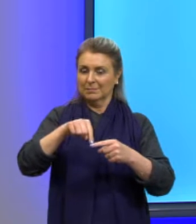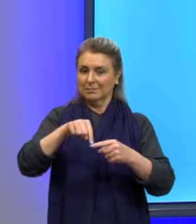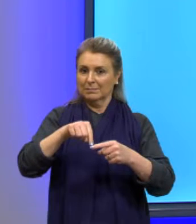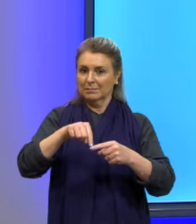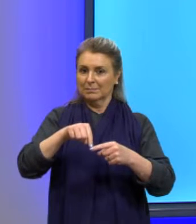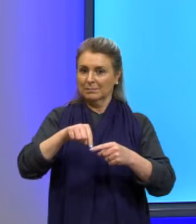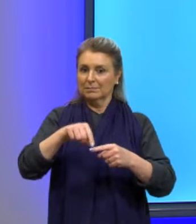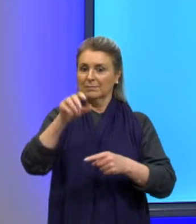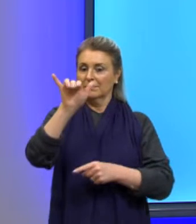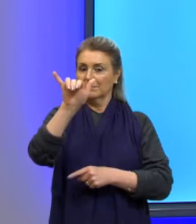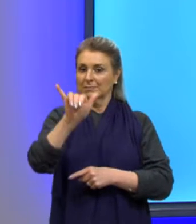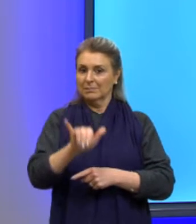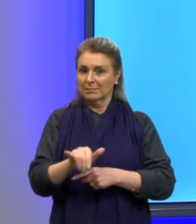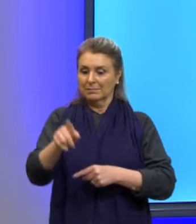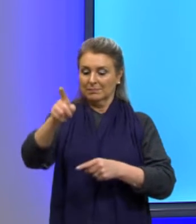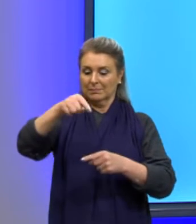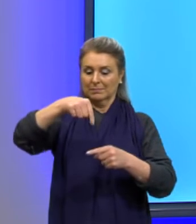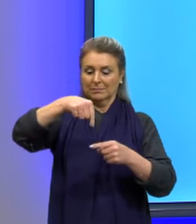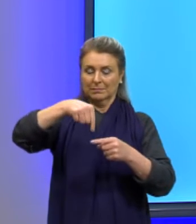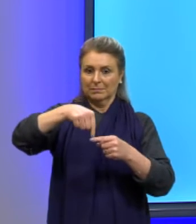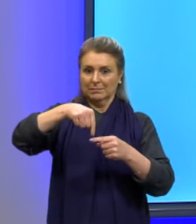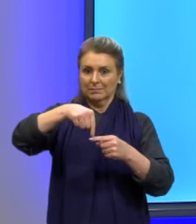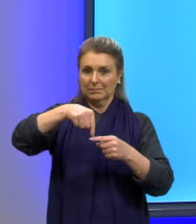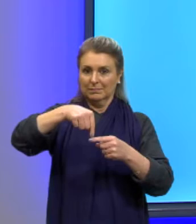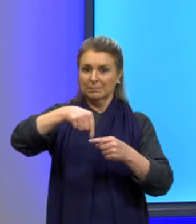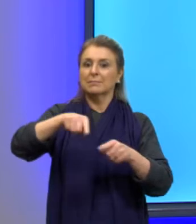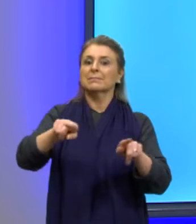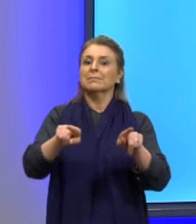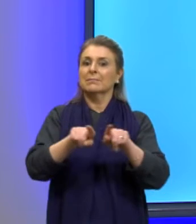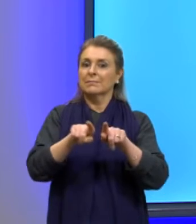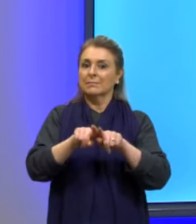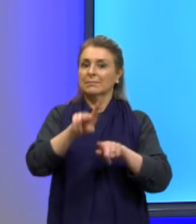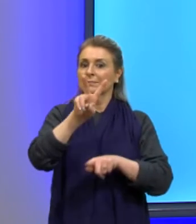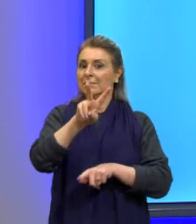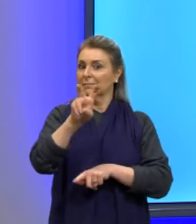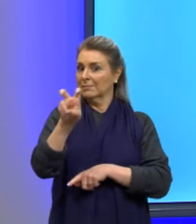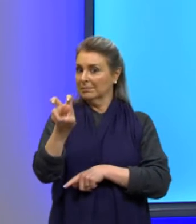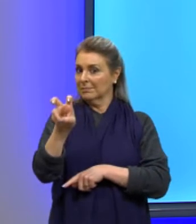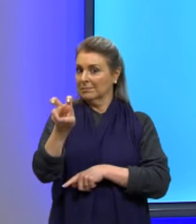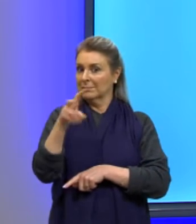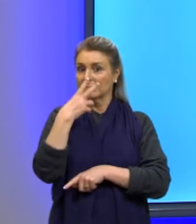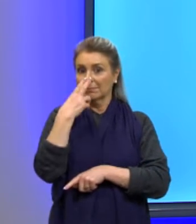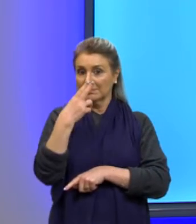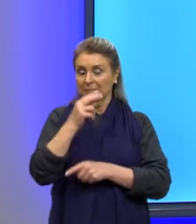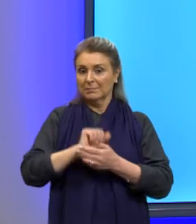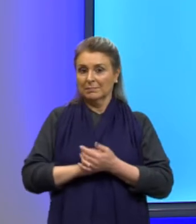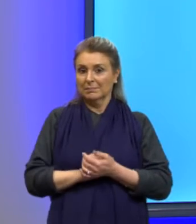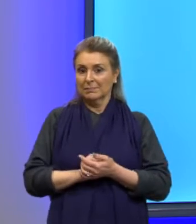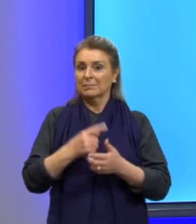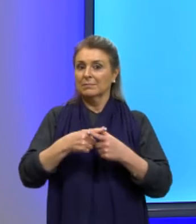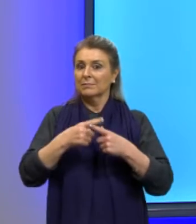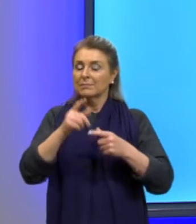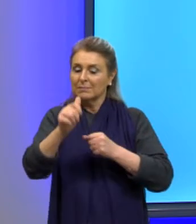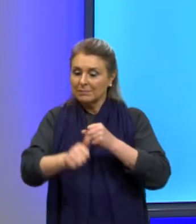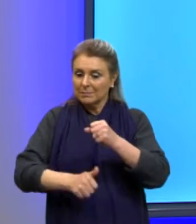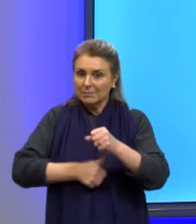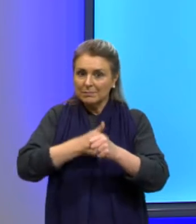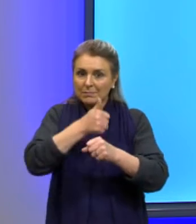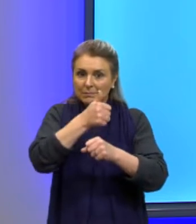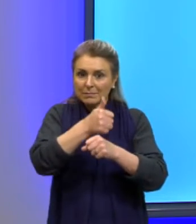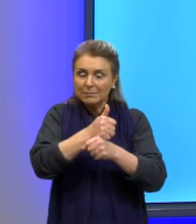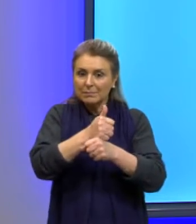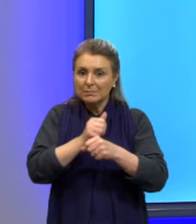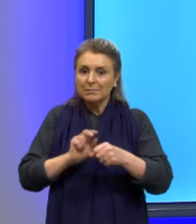Logo, o Y do vértice estará também em 25. Certo? Porque eu substituo no valor